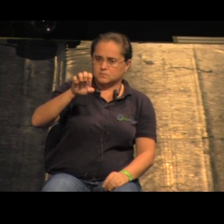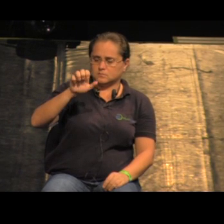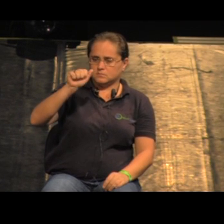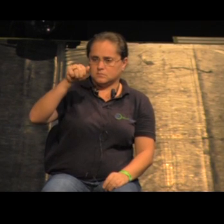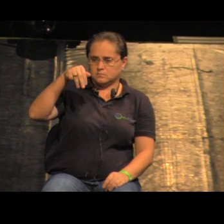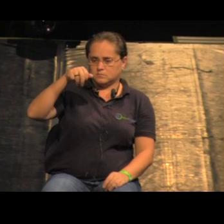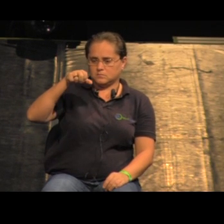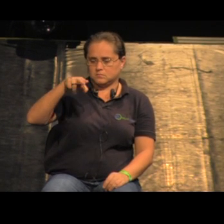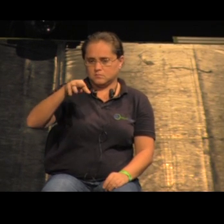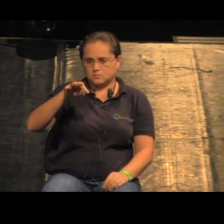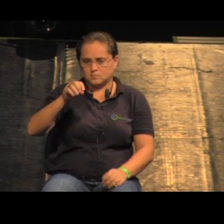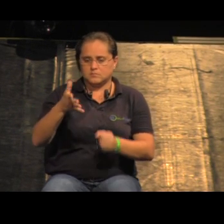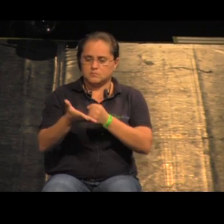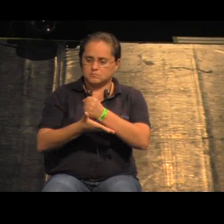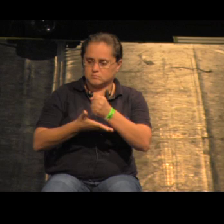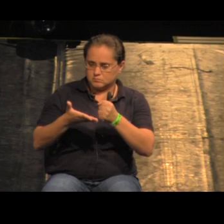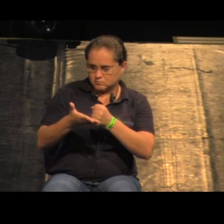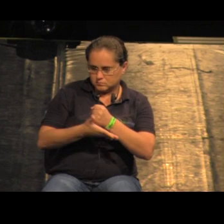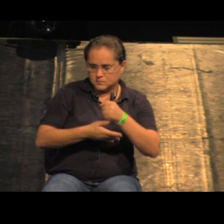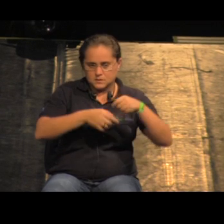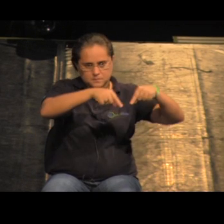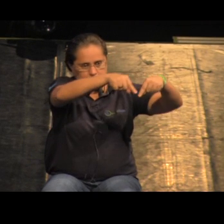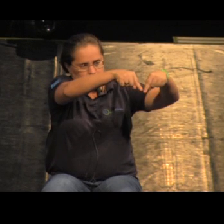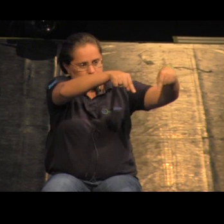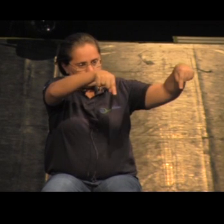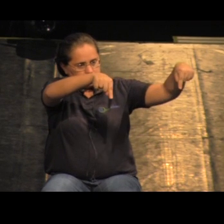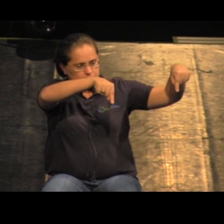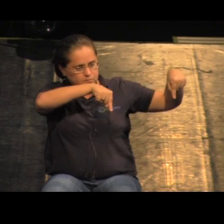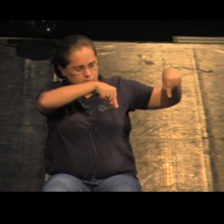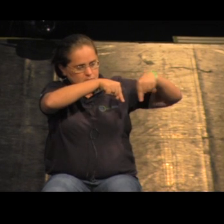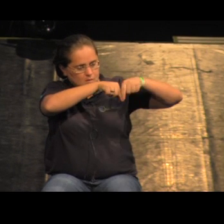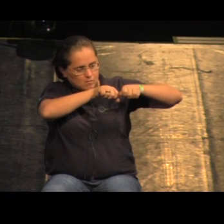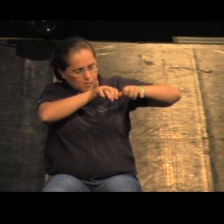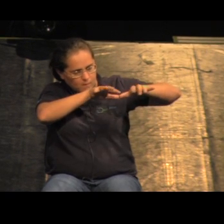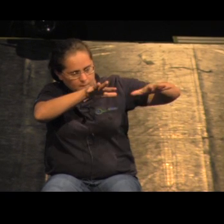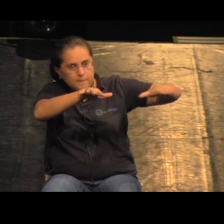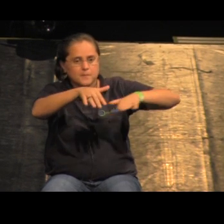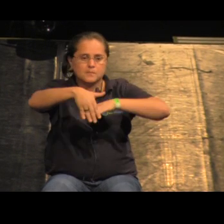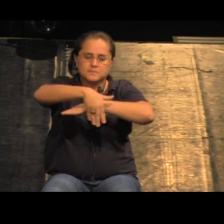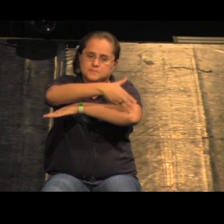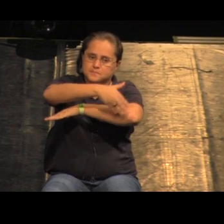gerado a partir da central desse quadrado distribuída pelas ruas existentes,